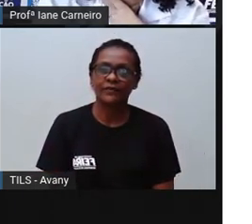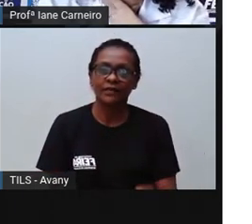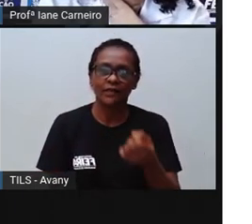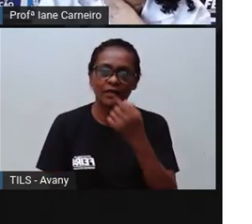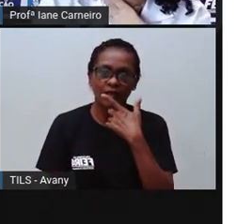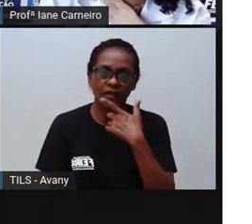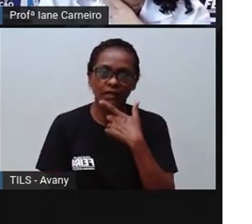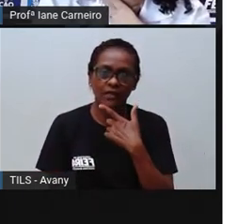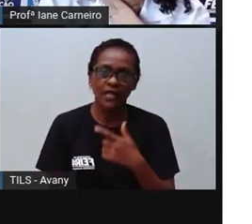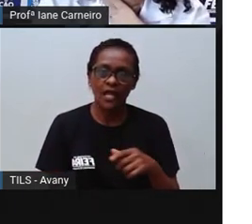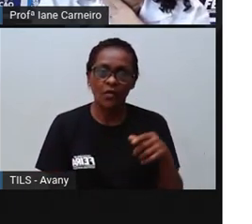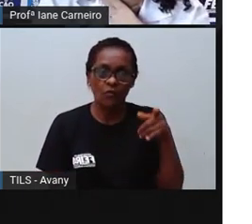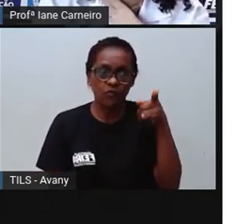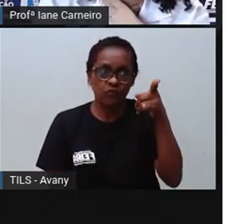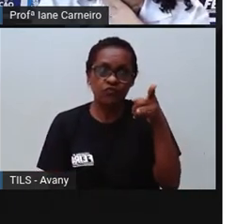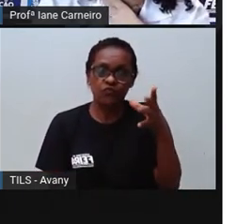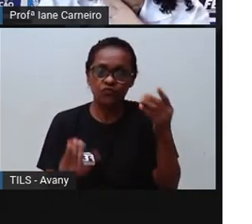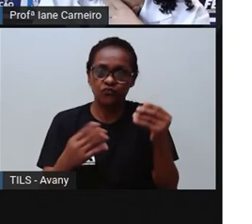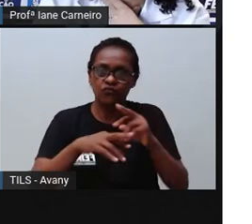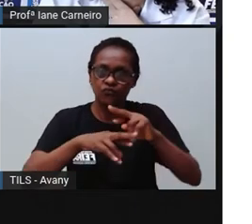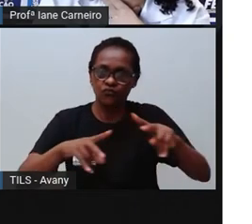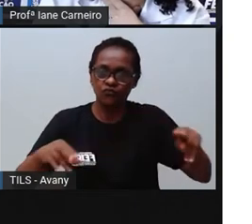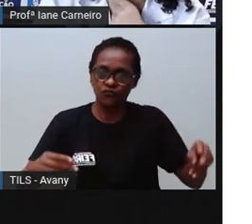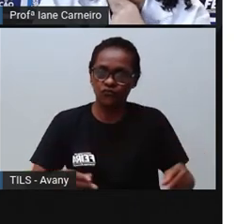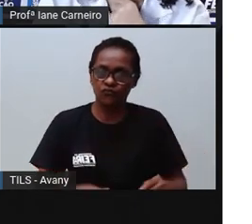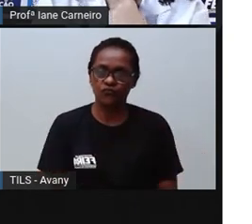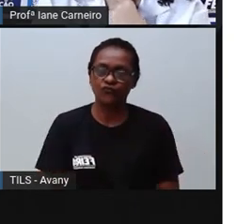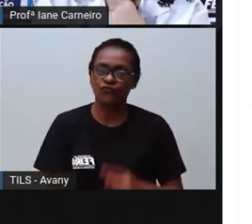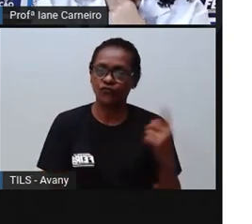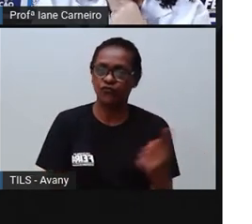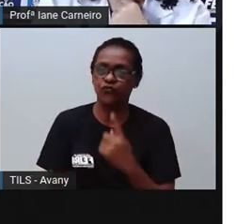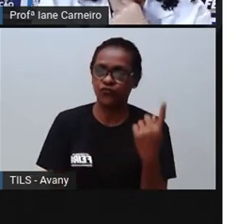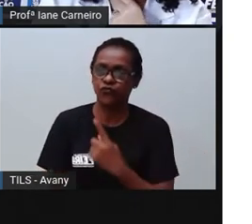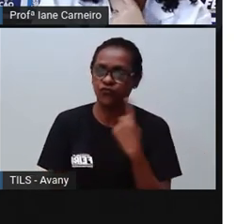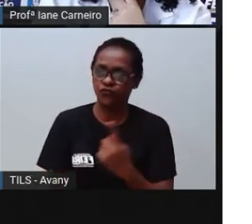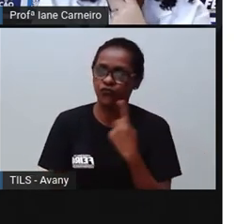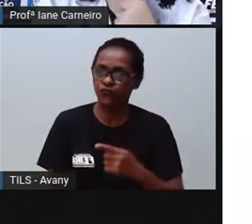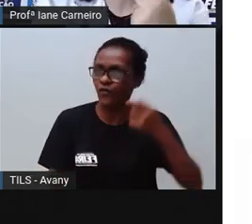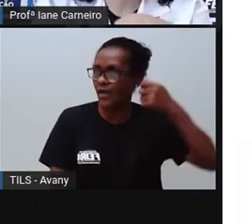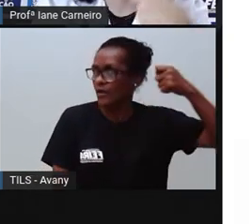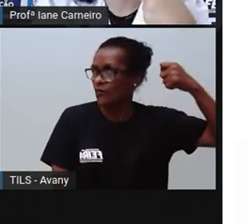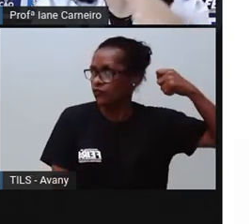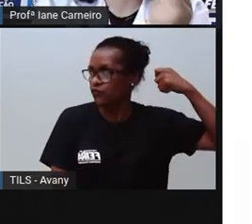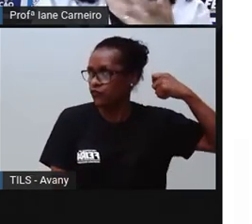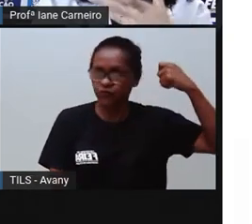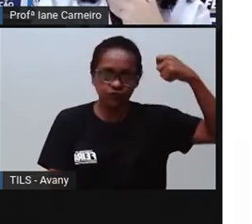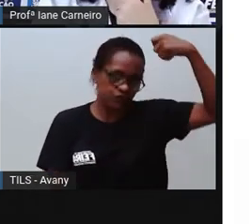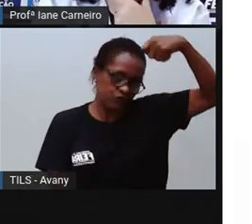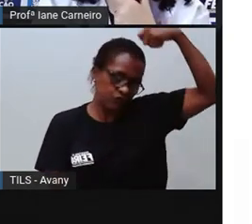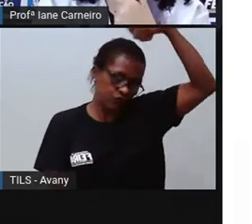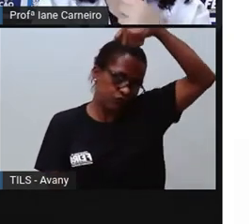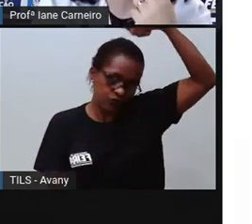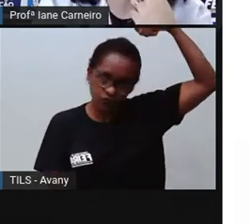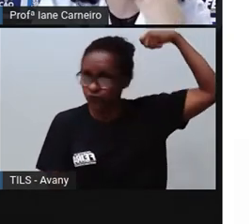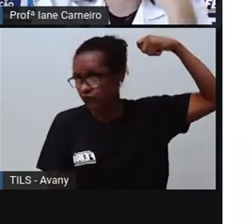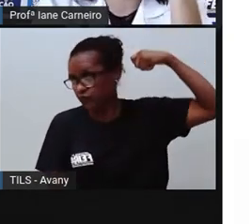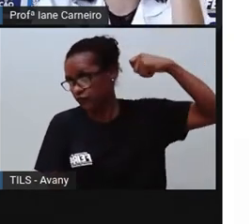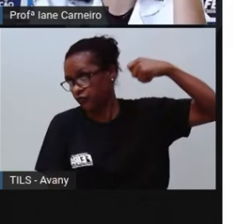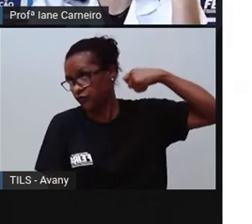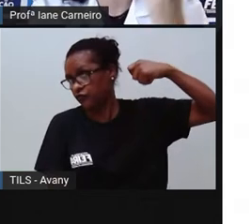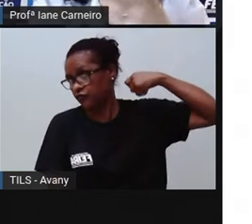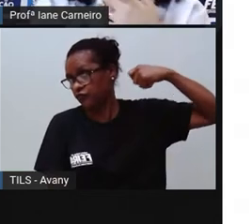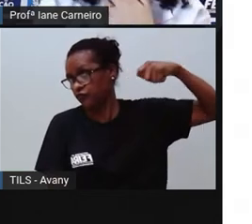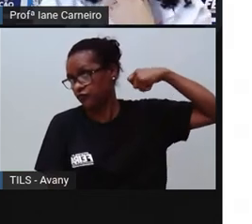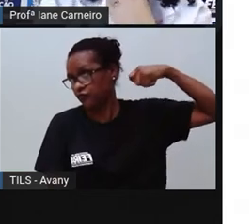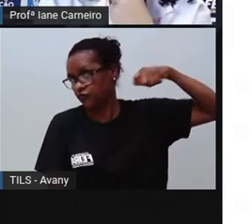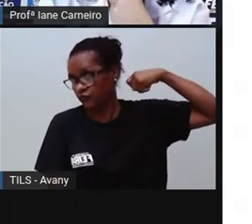medicamentos, aparelhos elétricos, né, tem gente que guarda no banheiro secador, aparelho de barbear, né, aquele que faz da